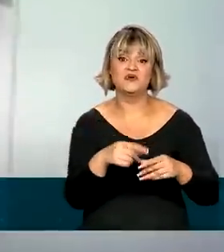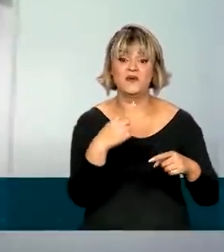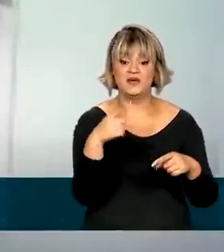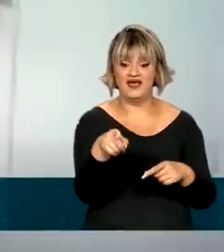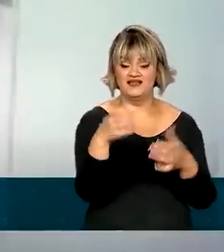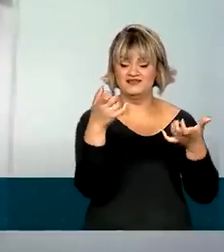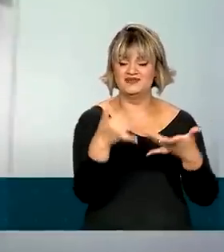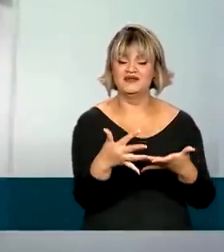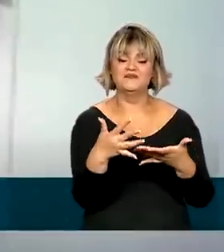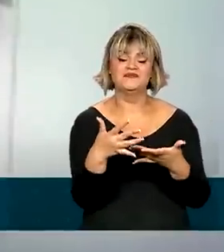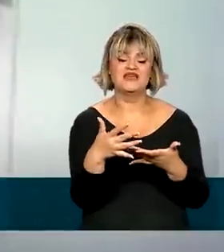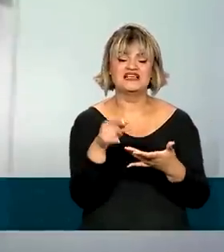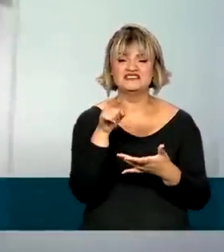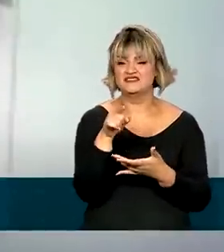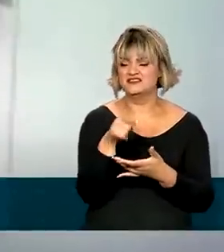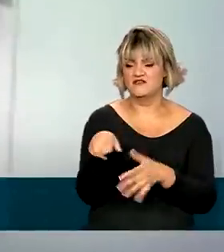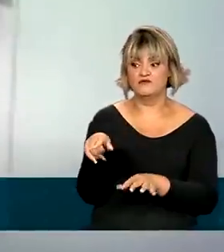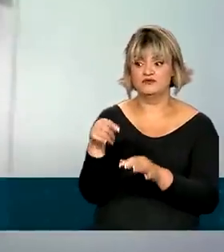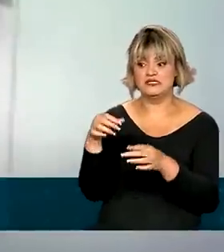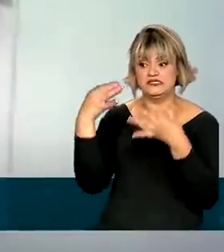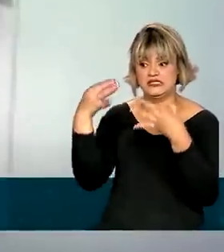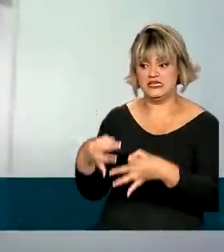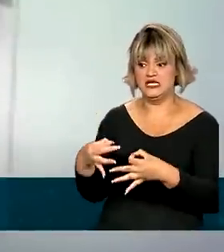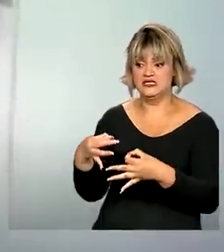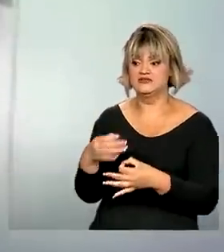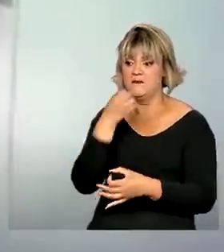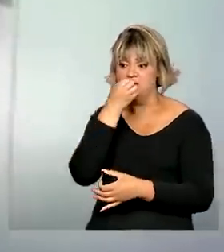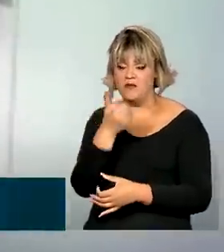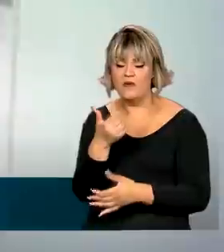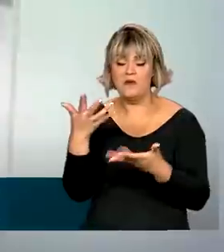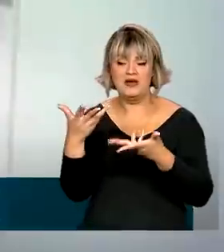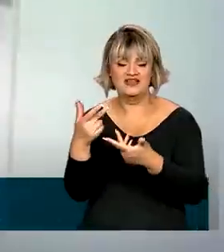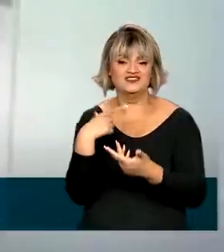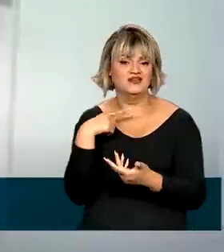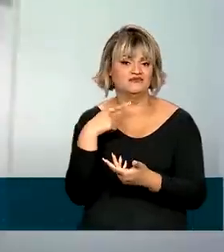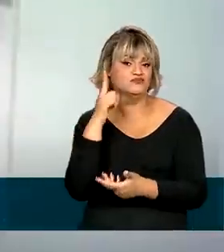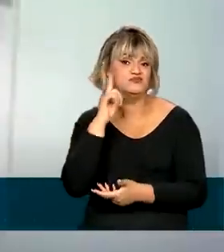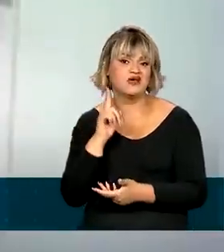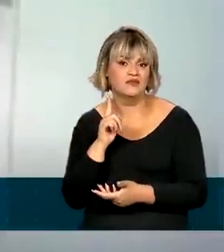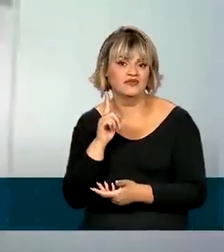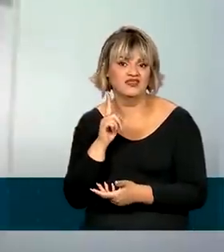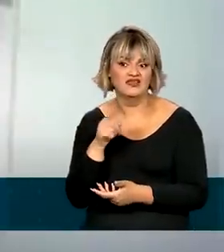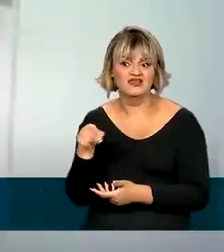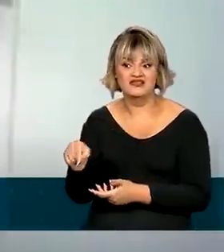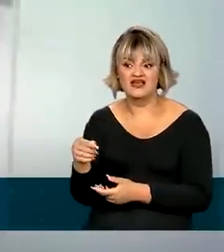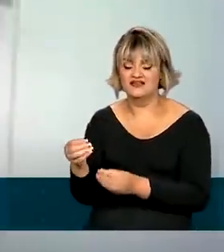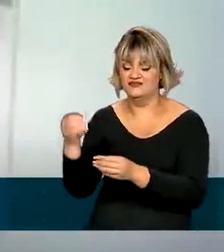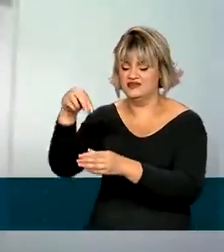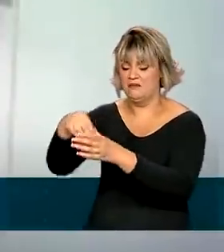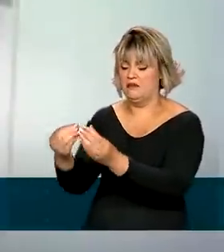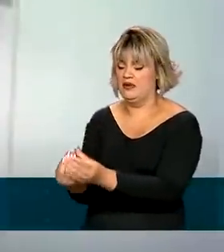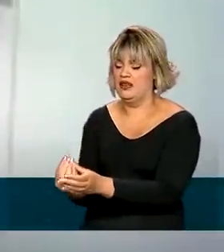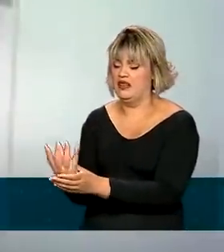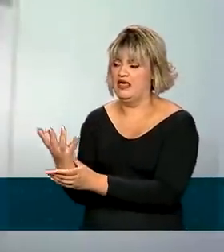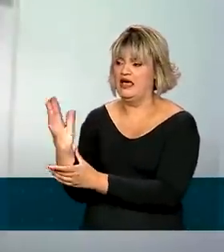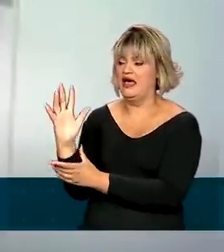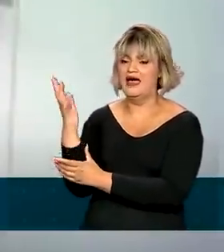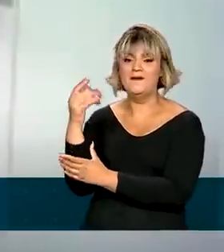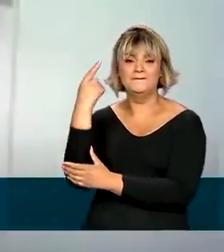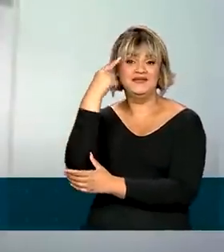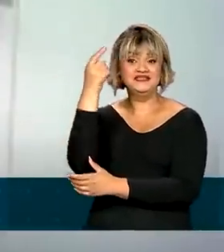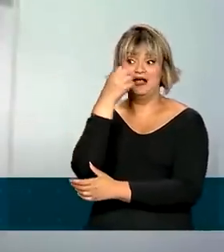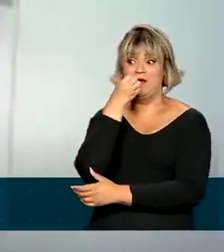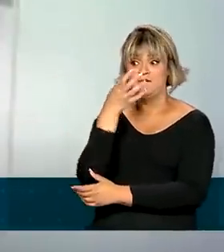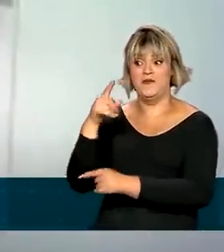não tem nenhuma garantia de identidade e qualidade, ou seja, o consumidor pode estar pensando que está